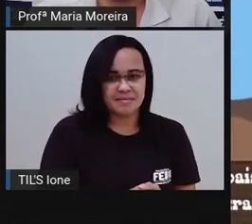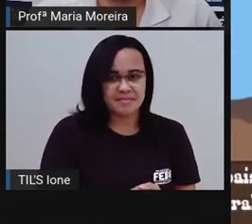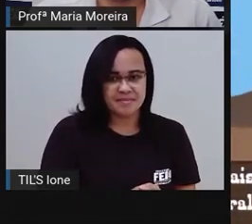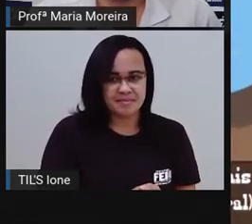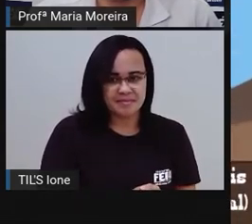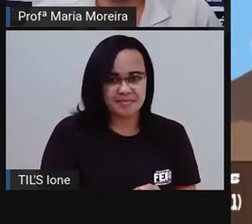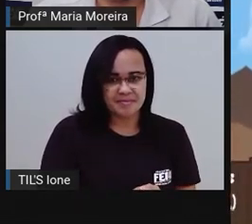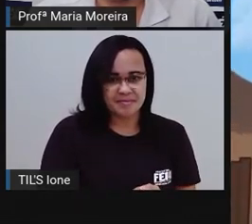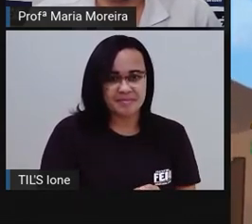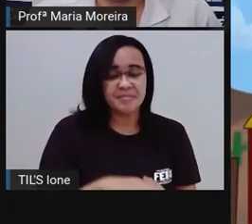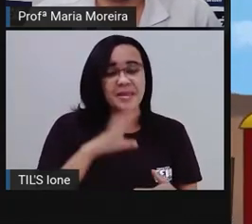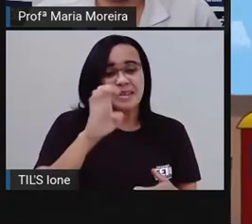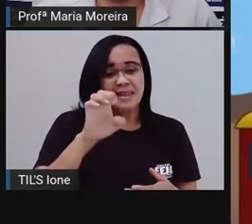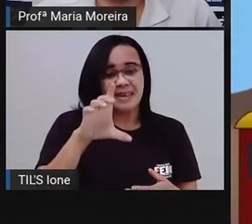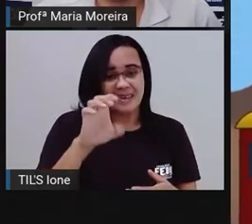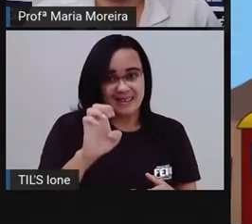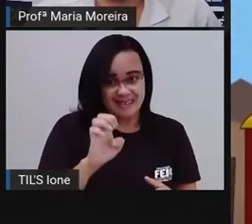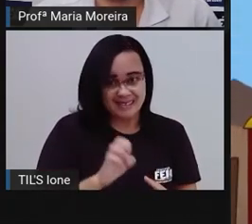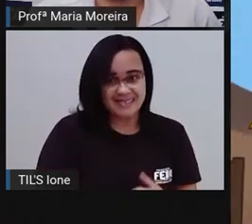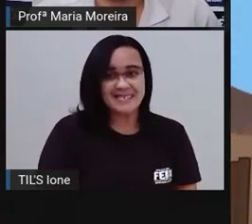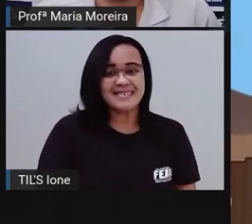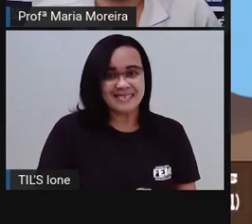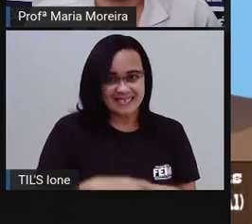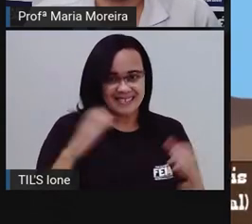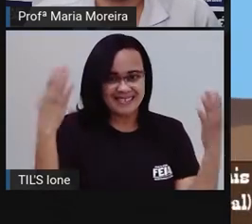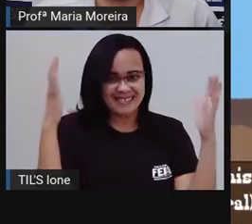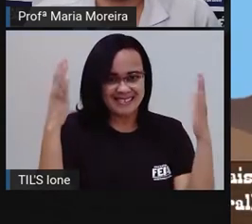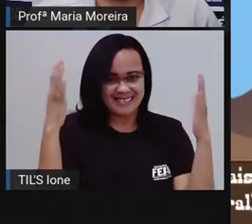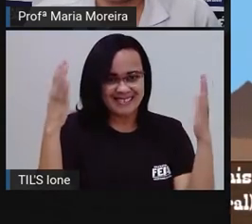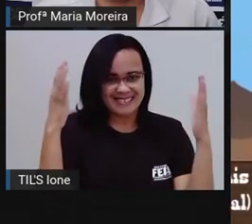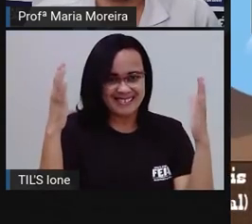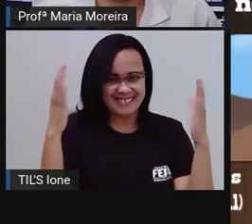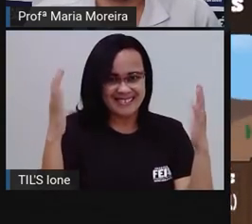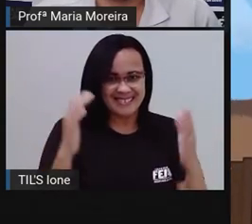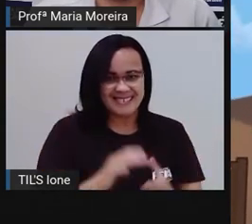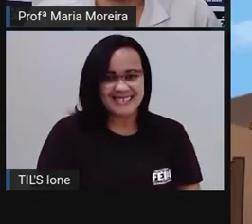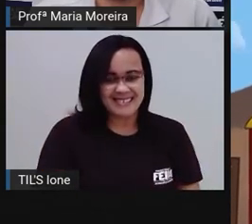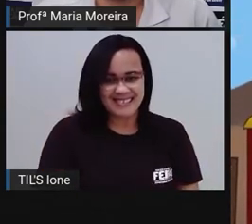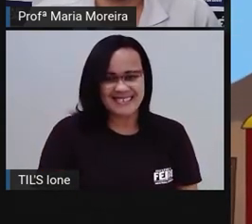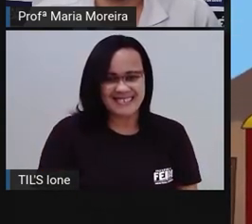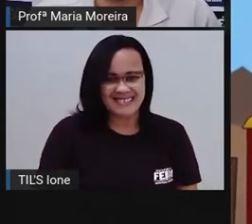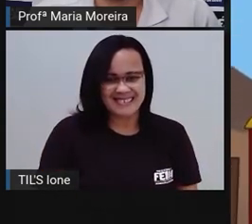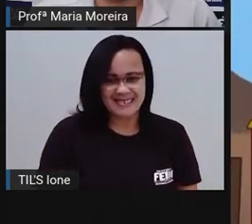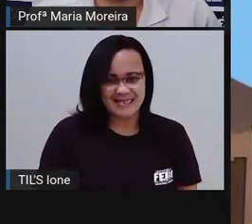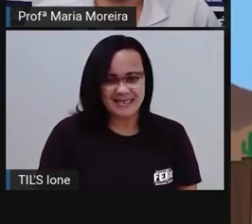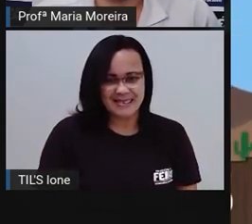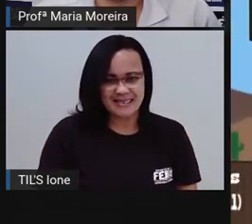é quem? Ele. Ó, aqui. Pró vai tentar. De novo. Eita, a Pró tá ruim de mira, viu?